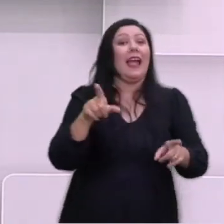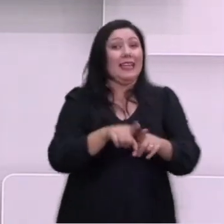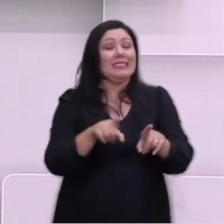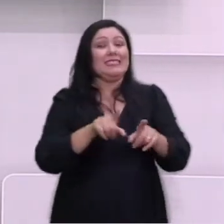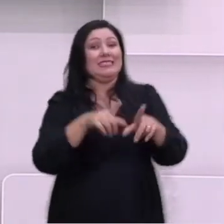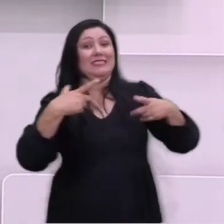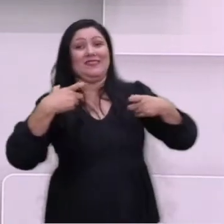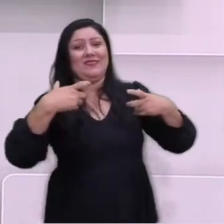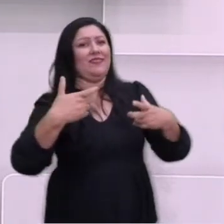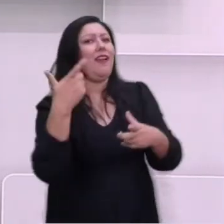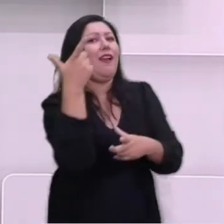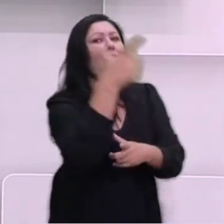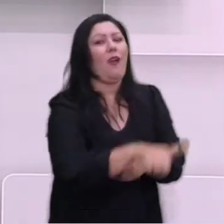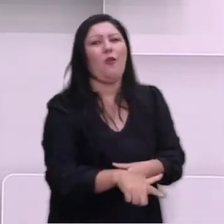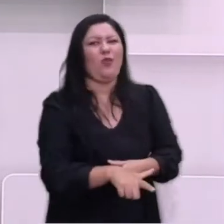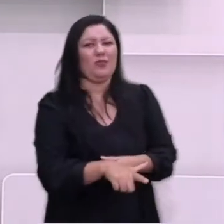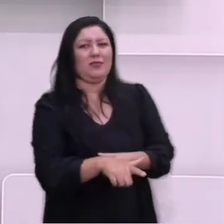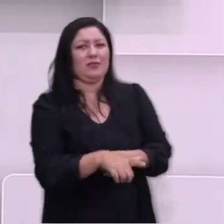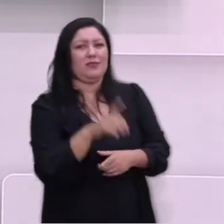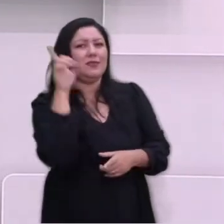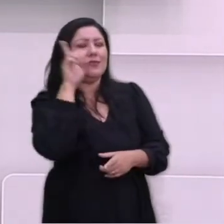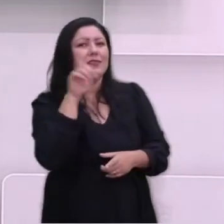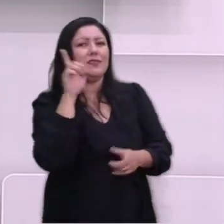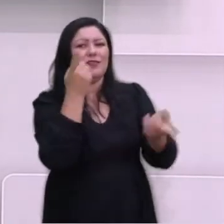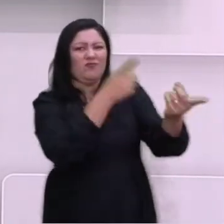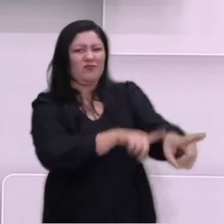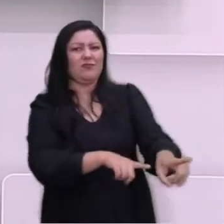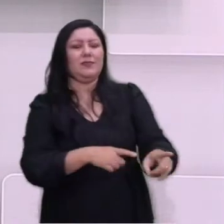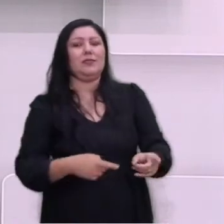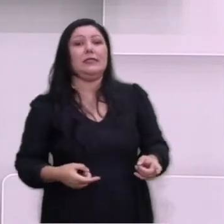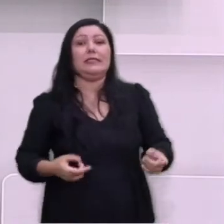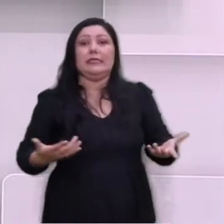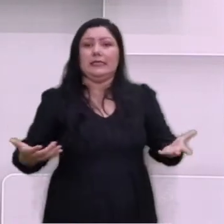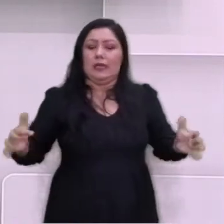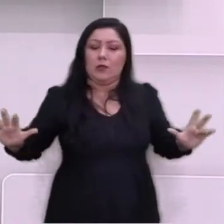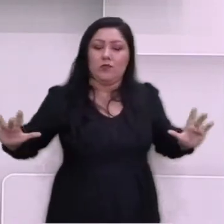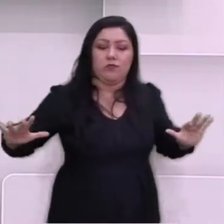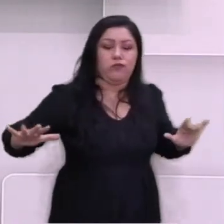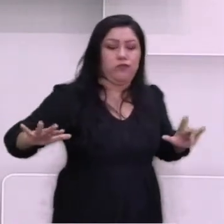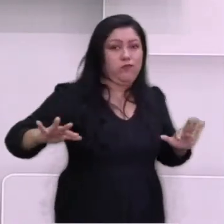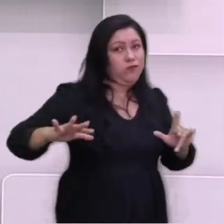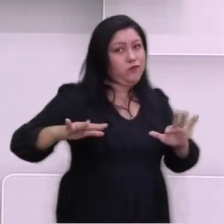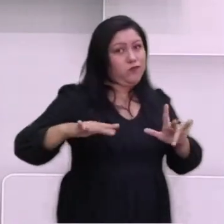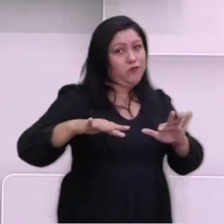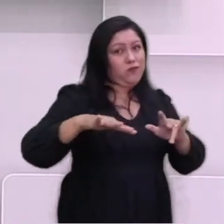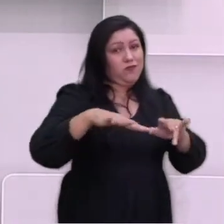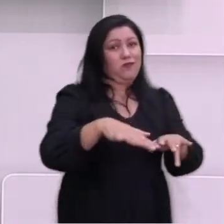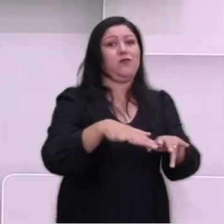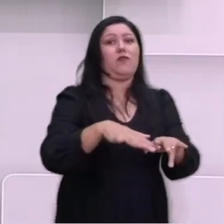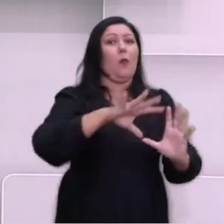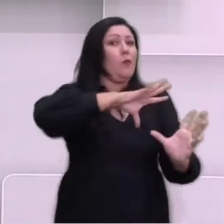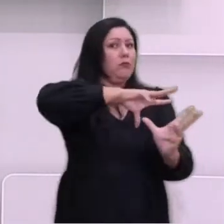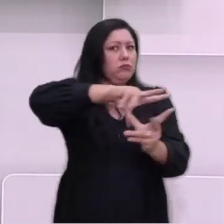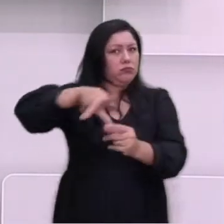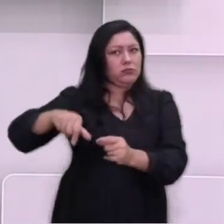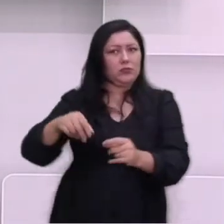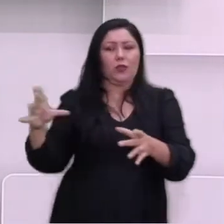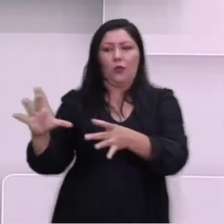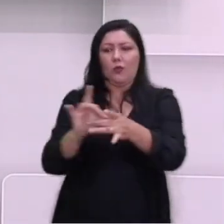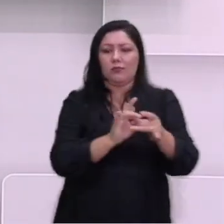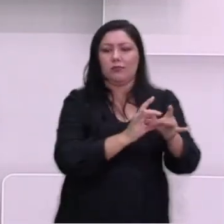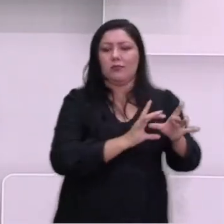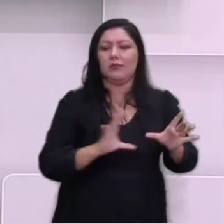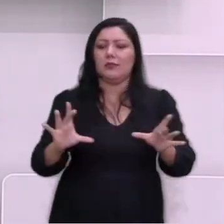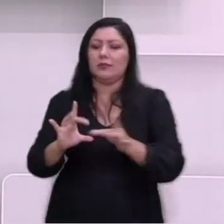Então, a guerra aqui tomou uma nova proporção. Ela já vai tendo uma proporção mundial. Antes,